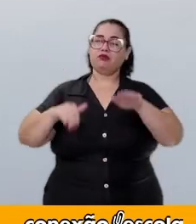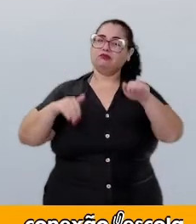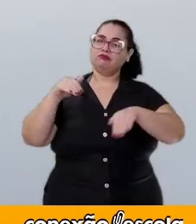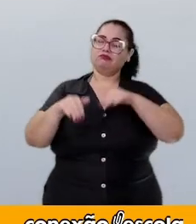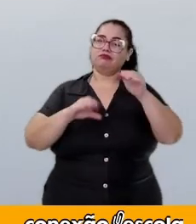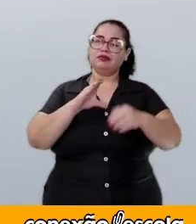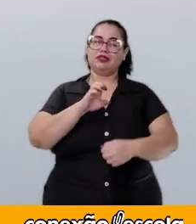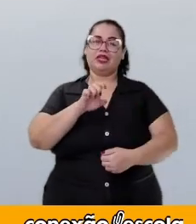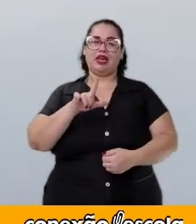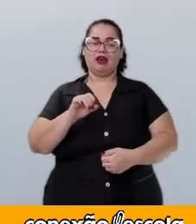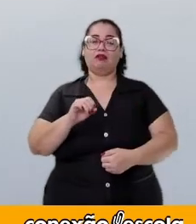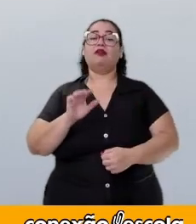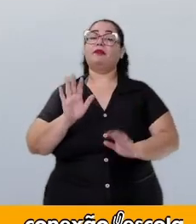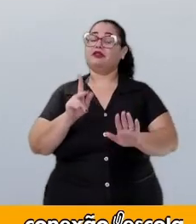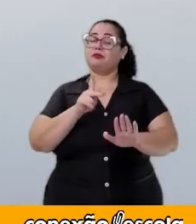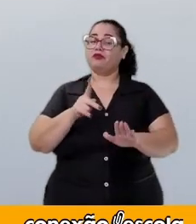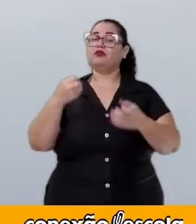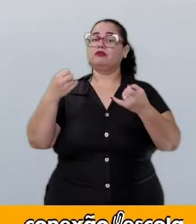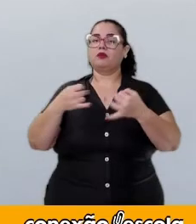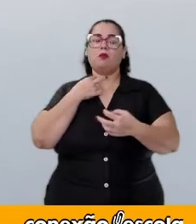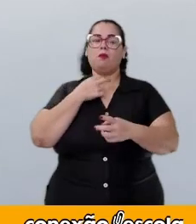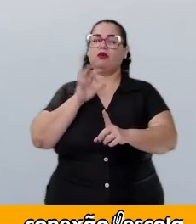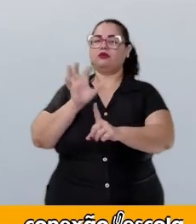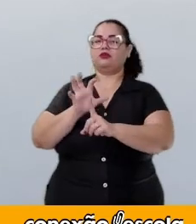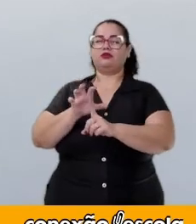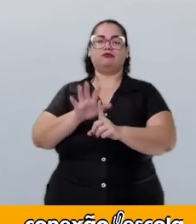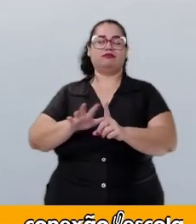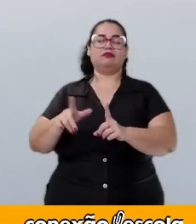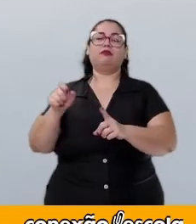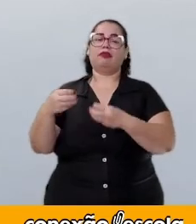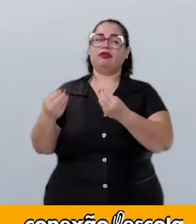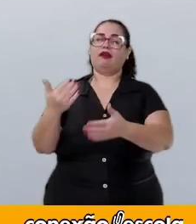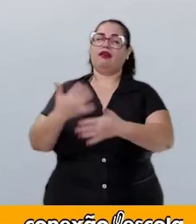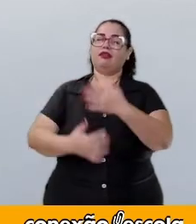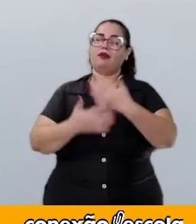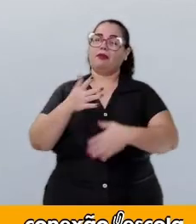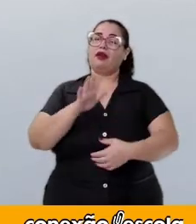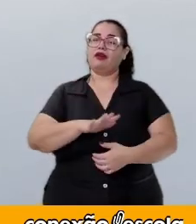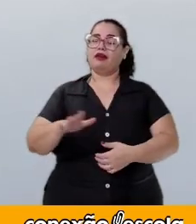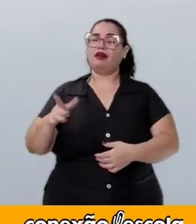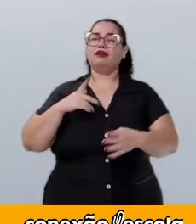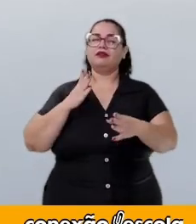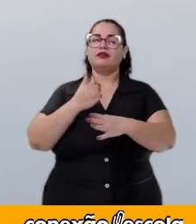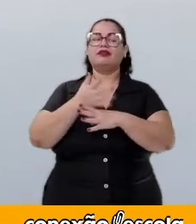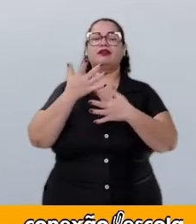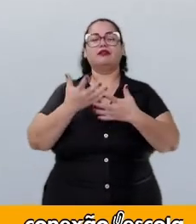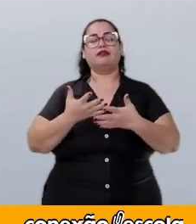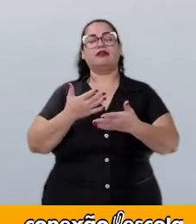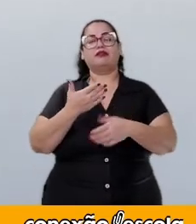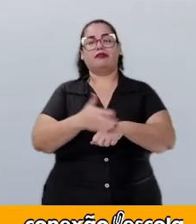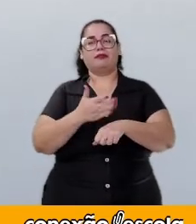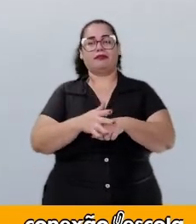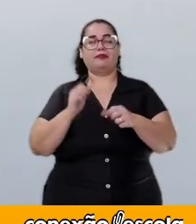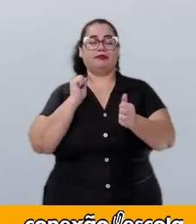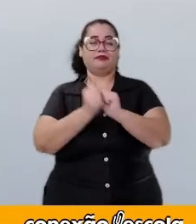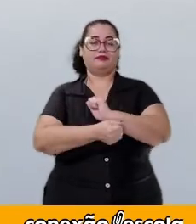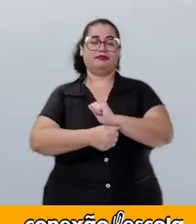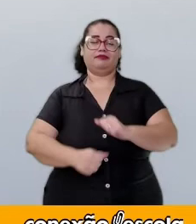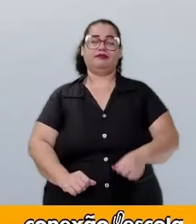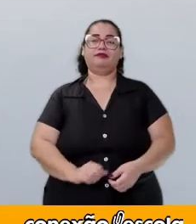excesso de expectativas atrapalha muito a aderência de uma criança à prática esportiva.